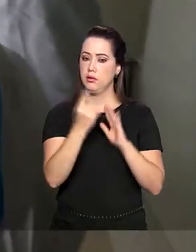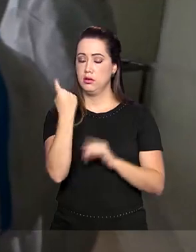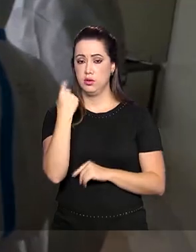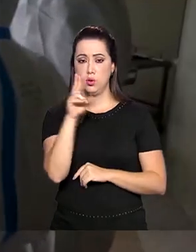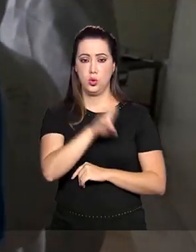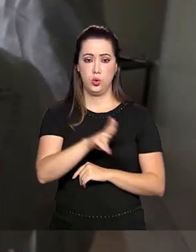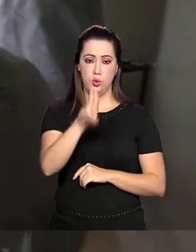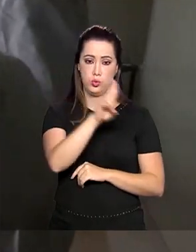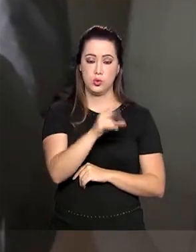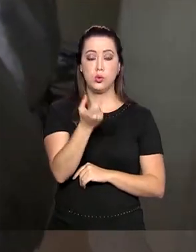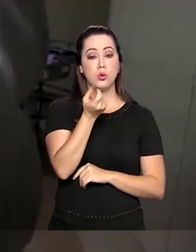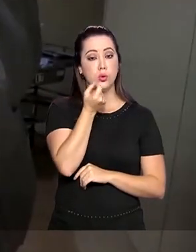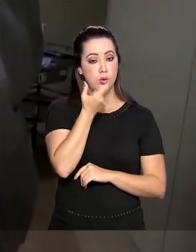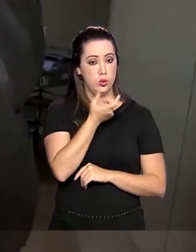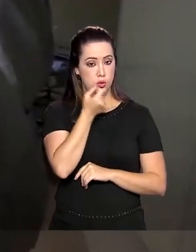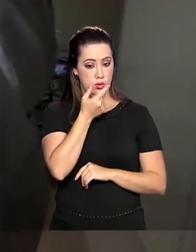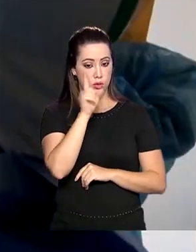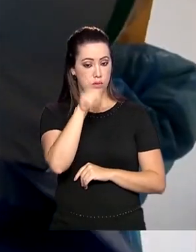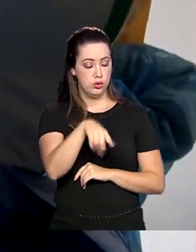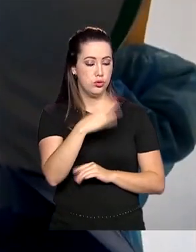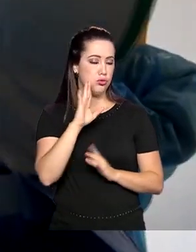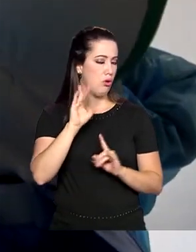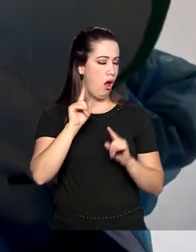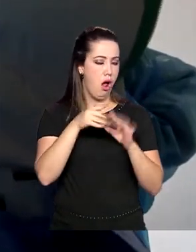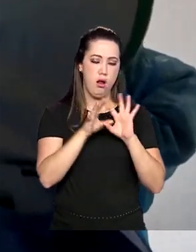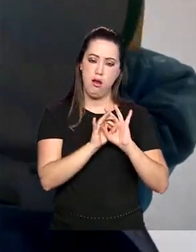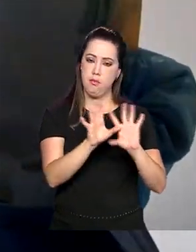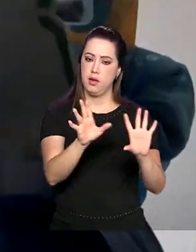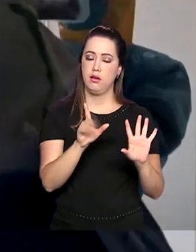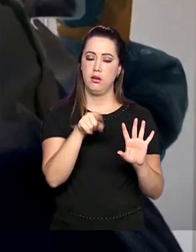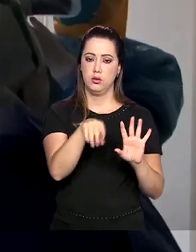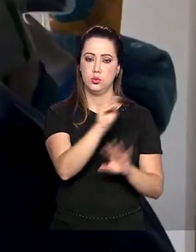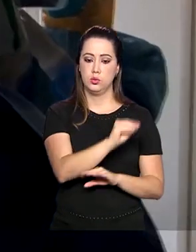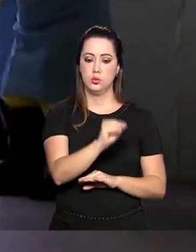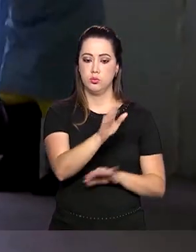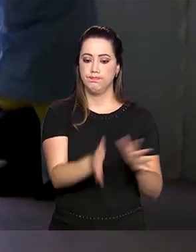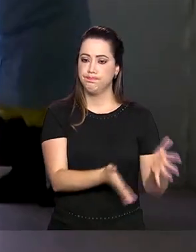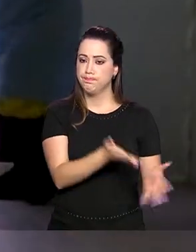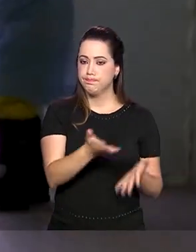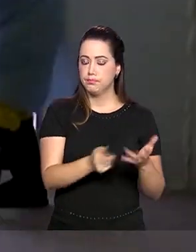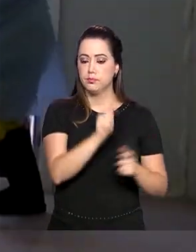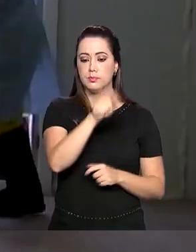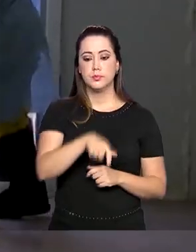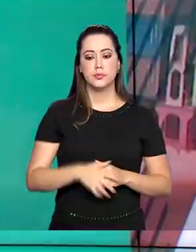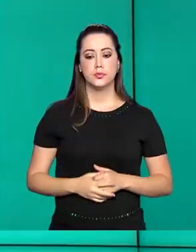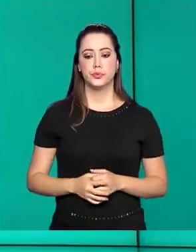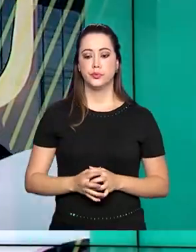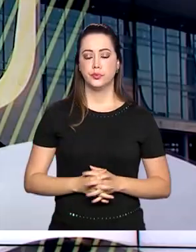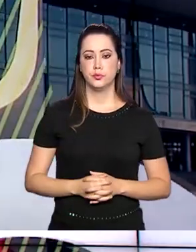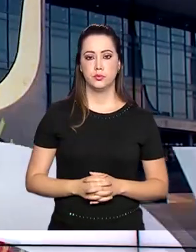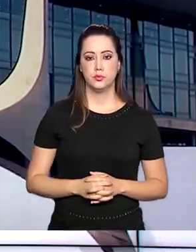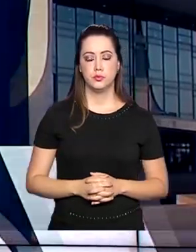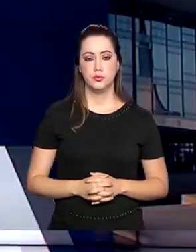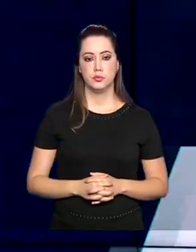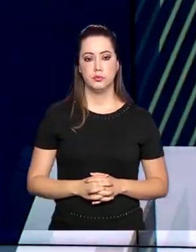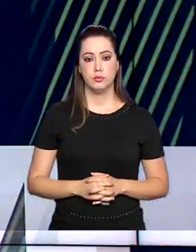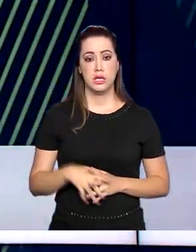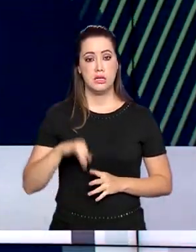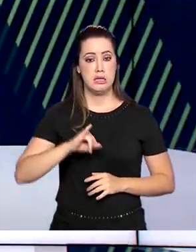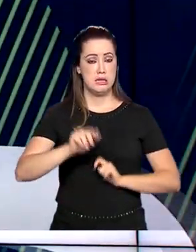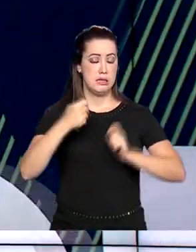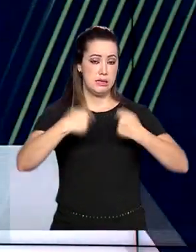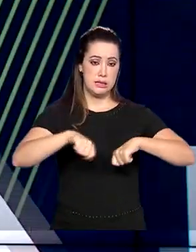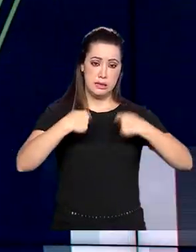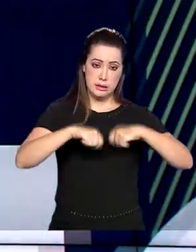que o uso da hidroxicloroquina já era autorizado no tratamento dos pacientes. Quem precisa